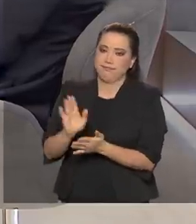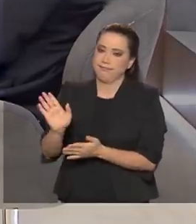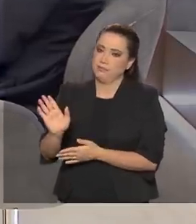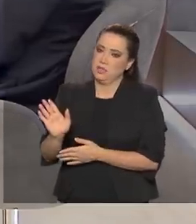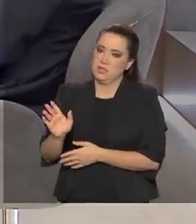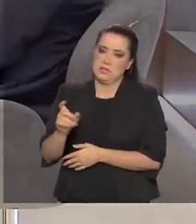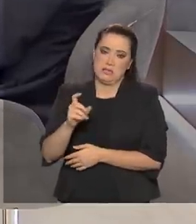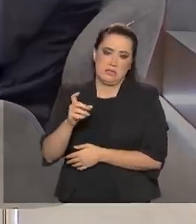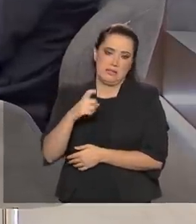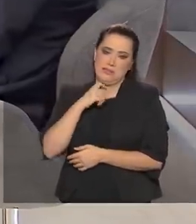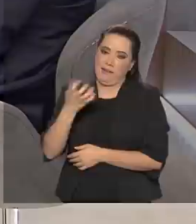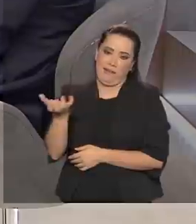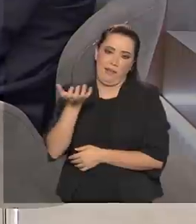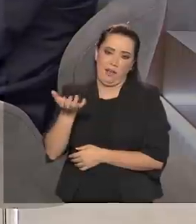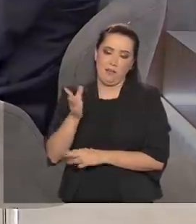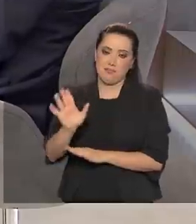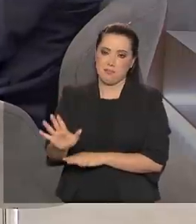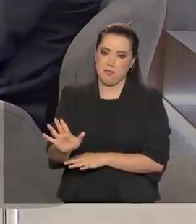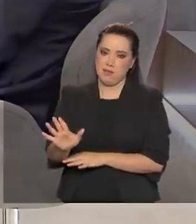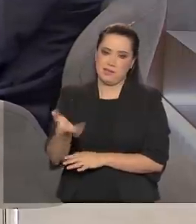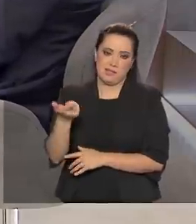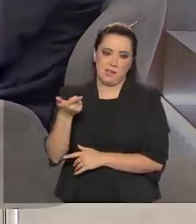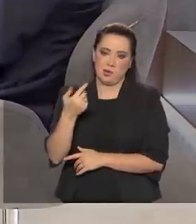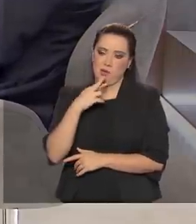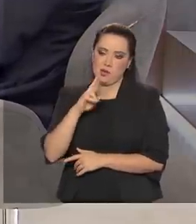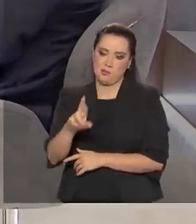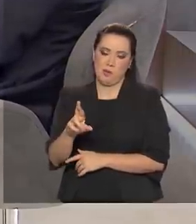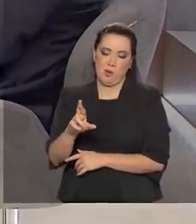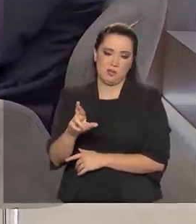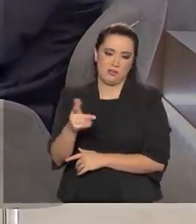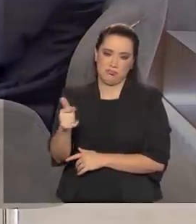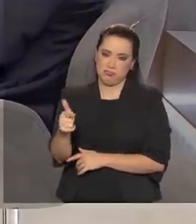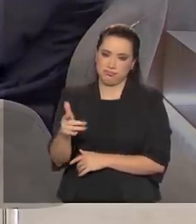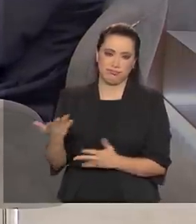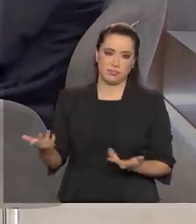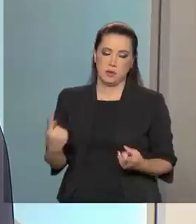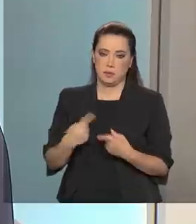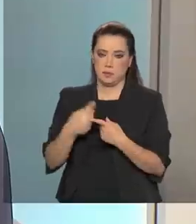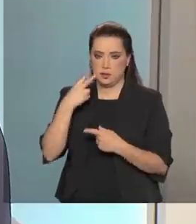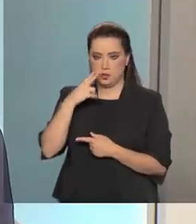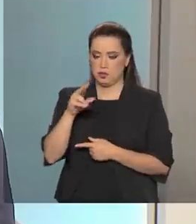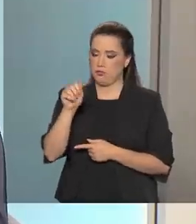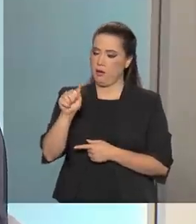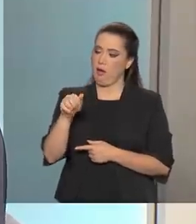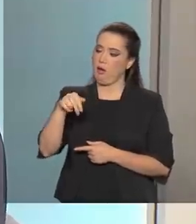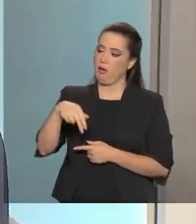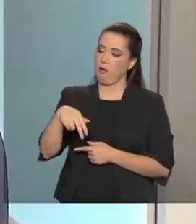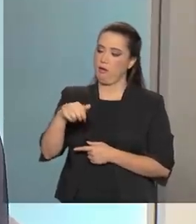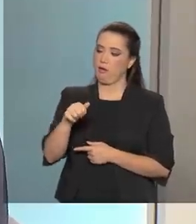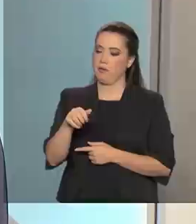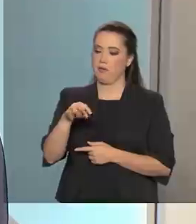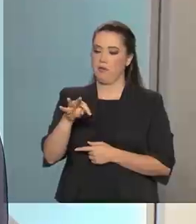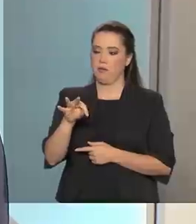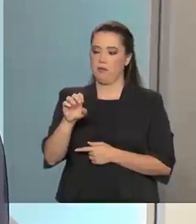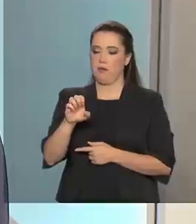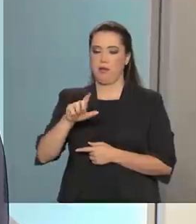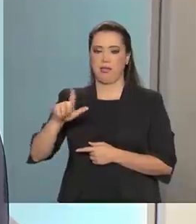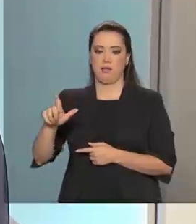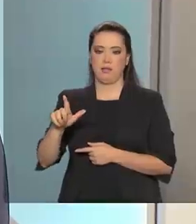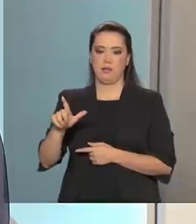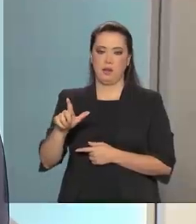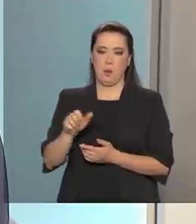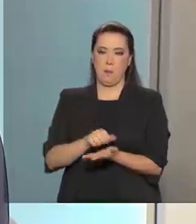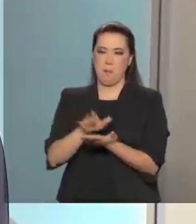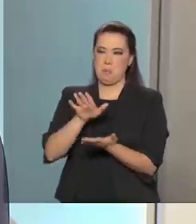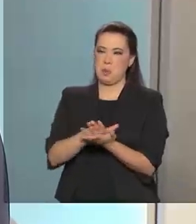empresa quer, mas ela não surte muito resultados. Se nós olharmos a Anatel, são bilhões ao